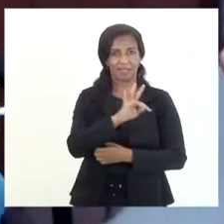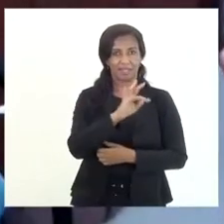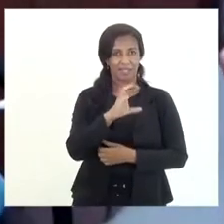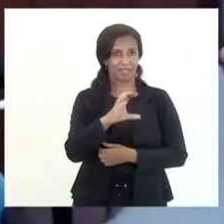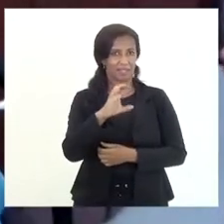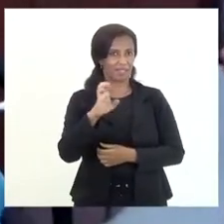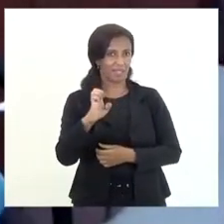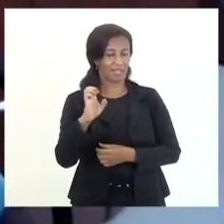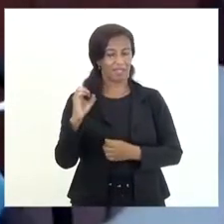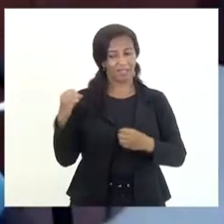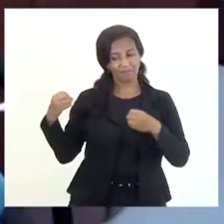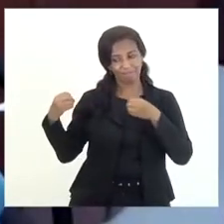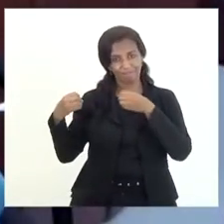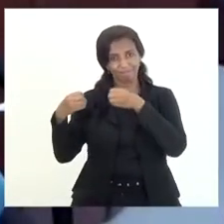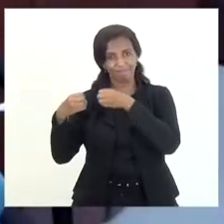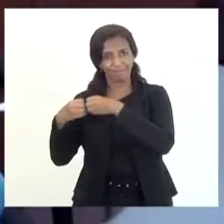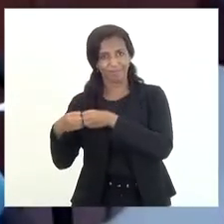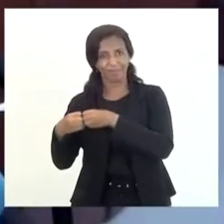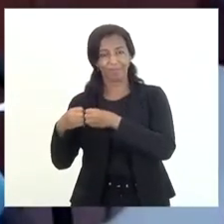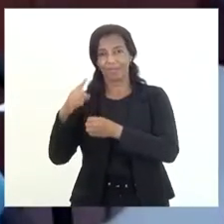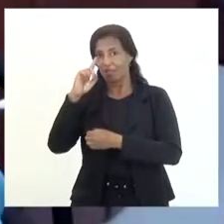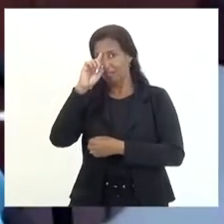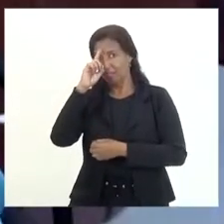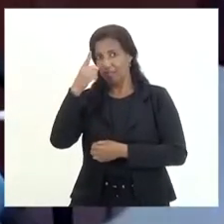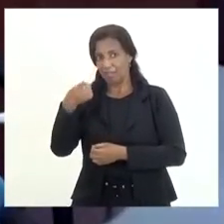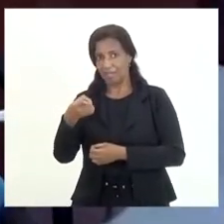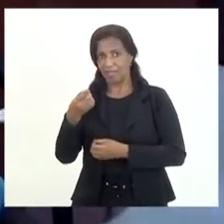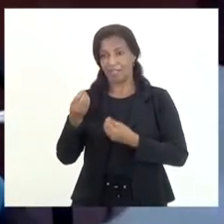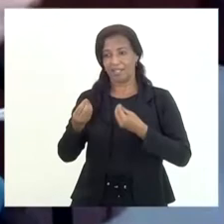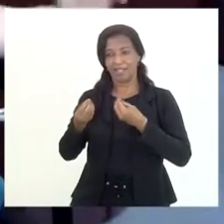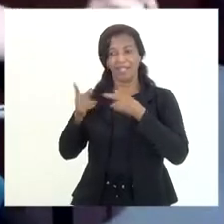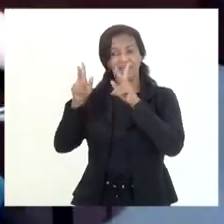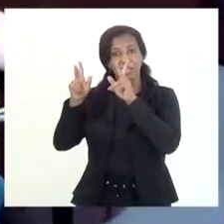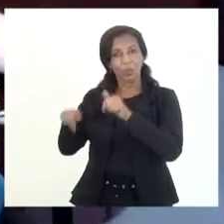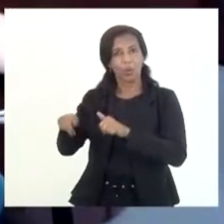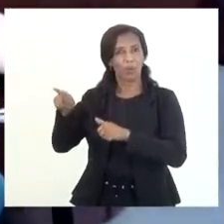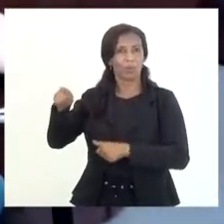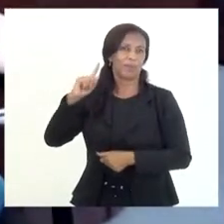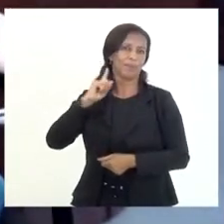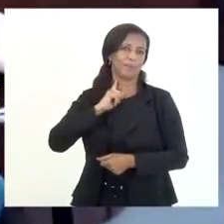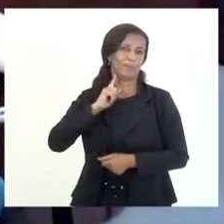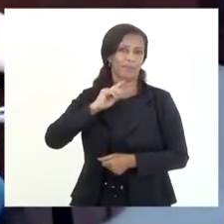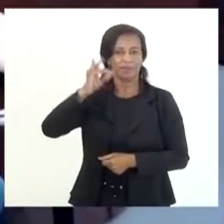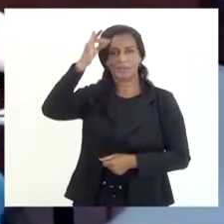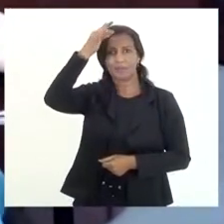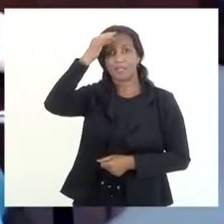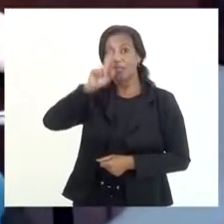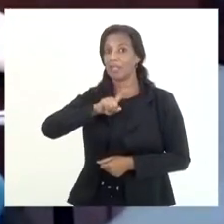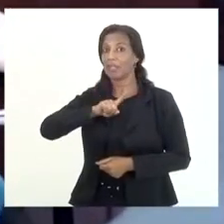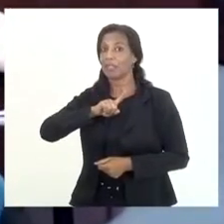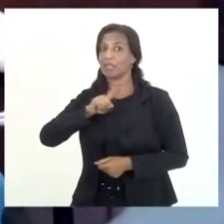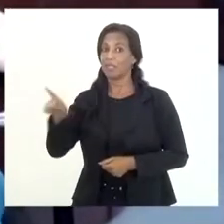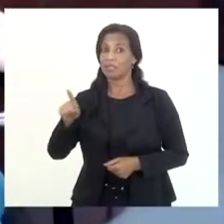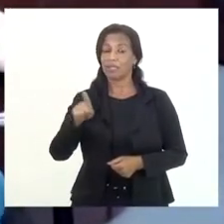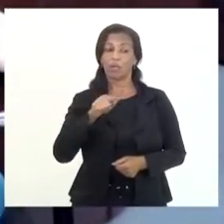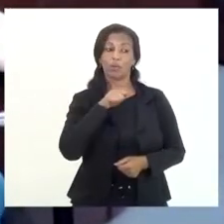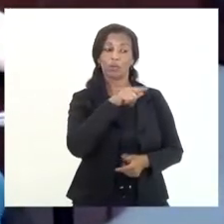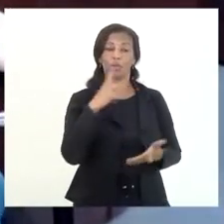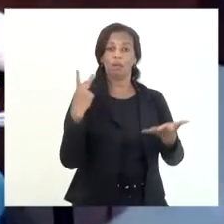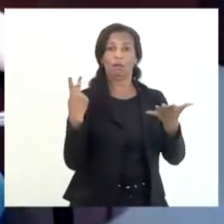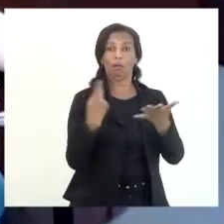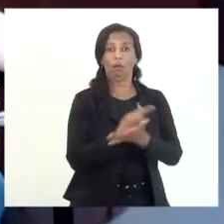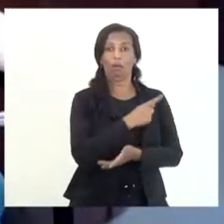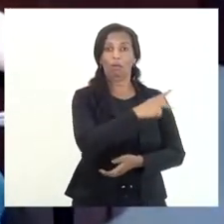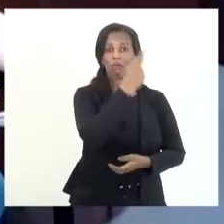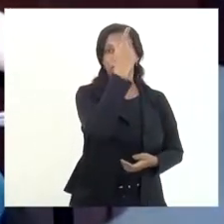estava se aproximando da ideia que é aplicada em Minas e no Espírito Santo e não da ideia que é aplicado hoje